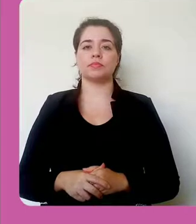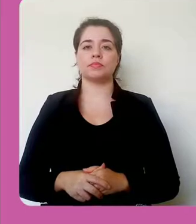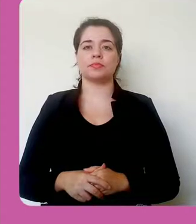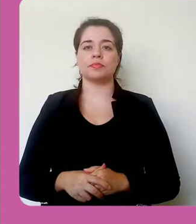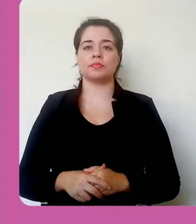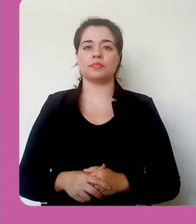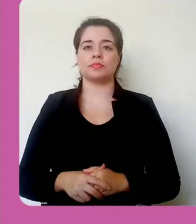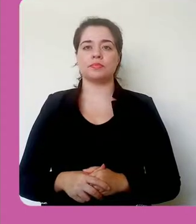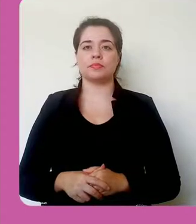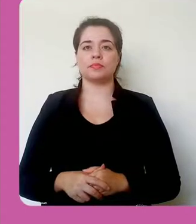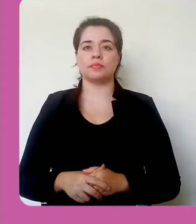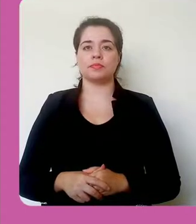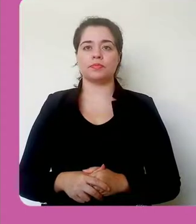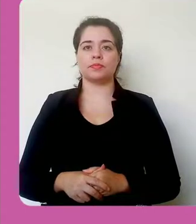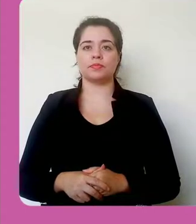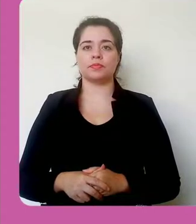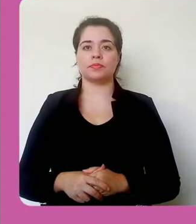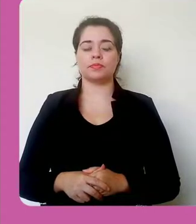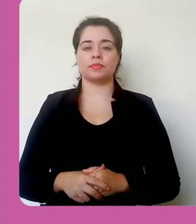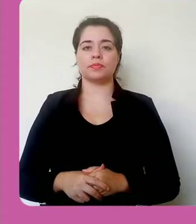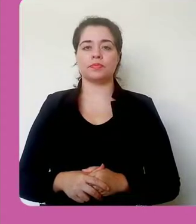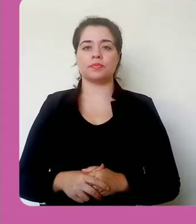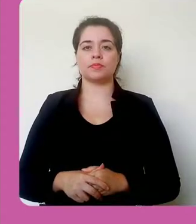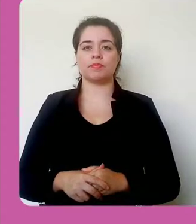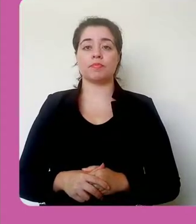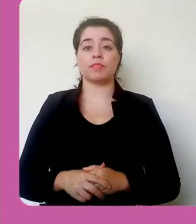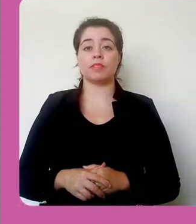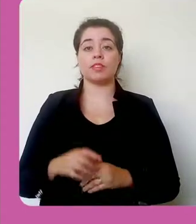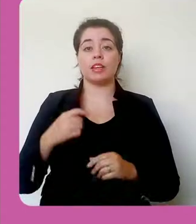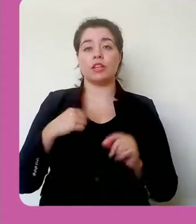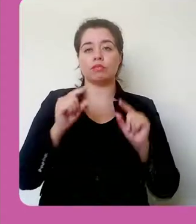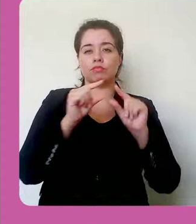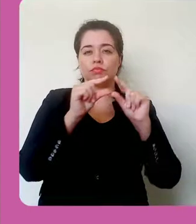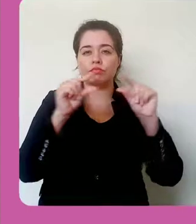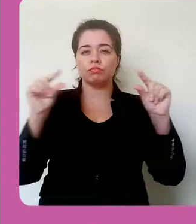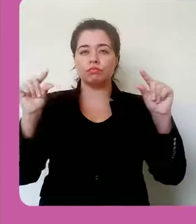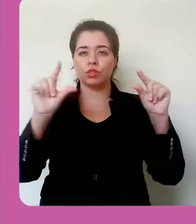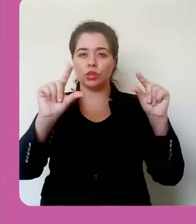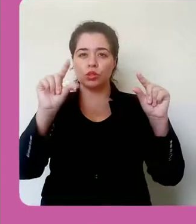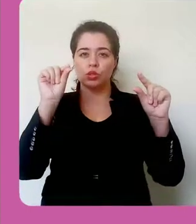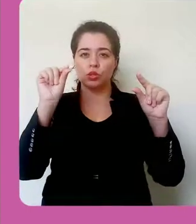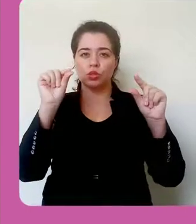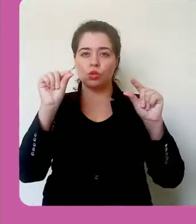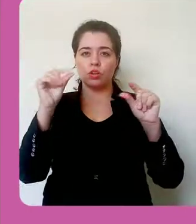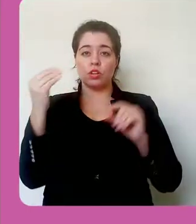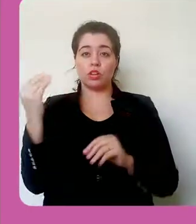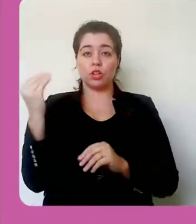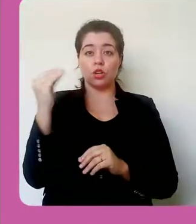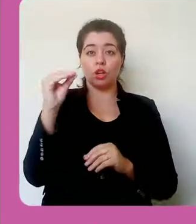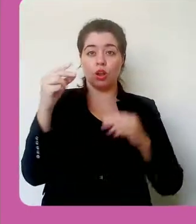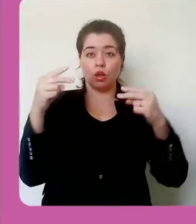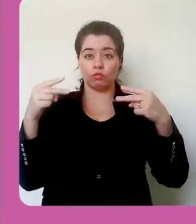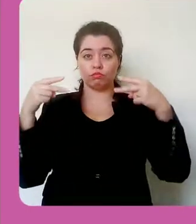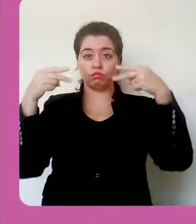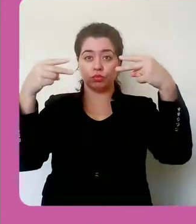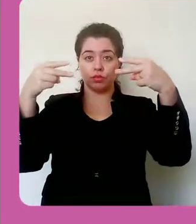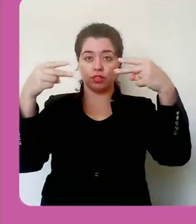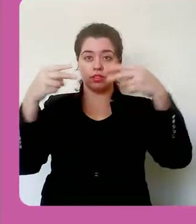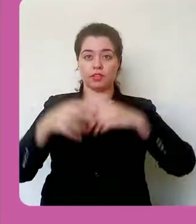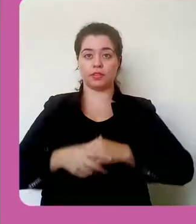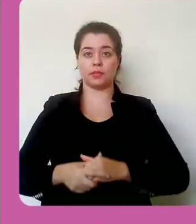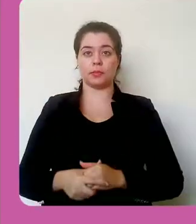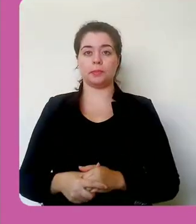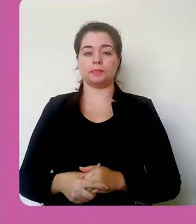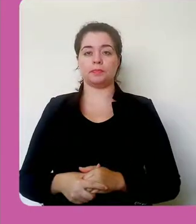Eu vou pegar aqui um trecho do código. E vou incluir um link, Peguei naquele botãozinho. Ó,